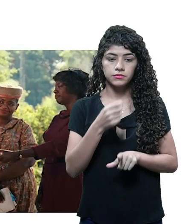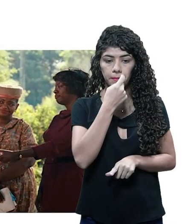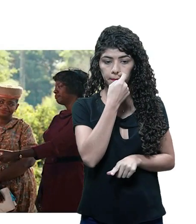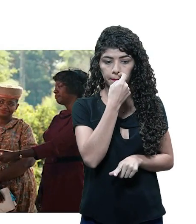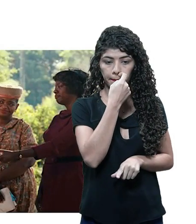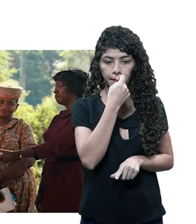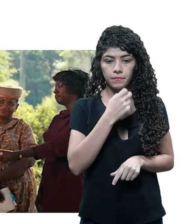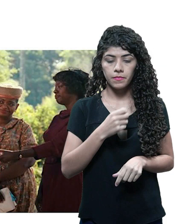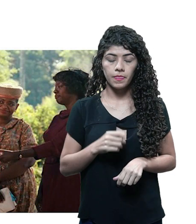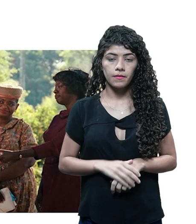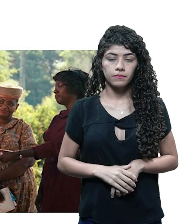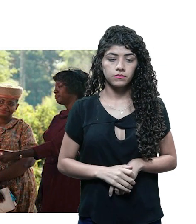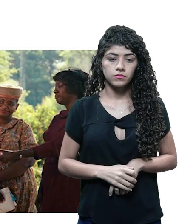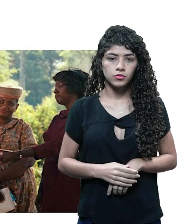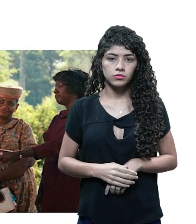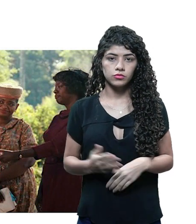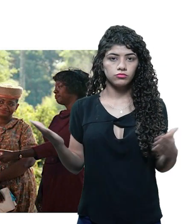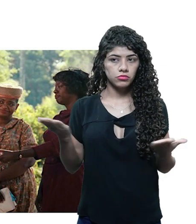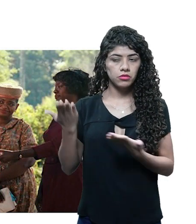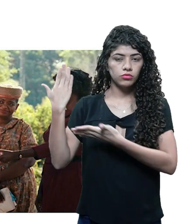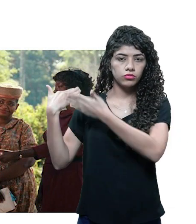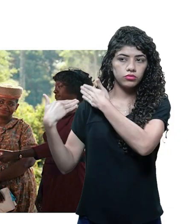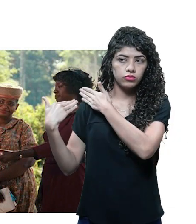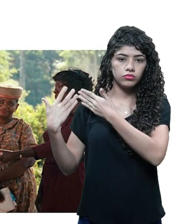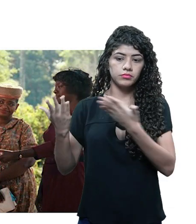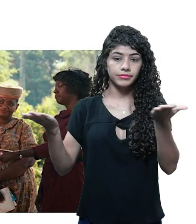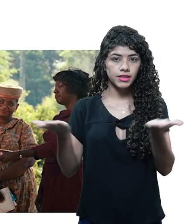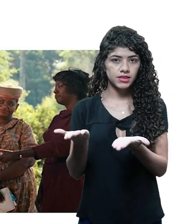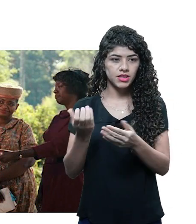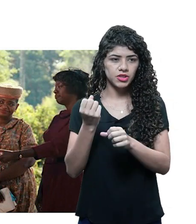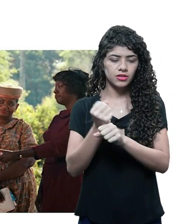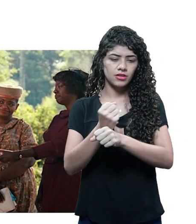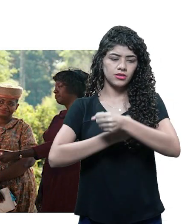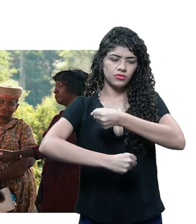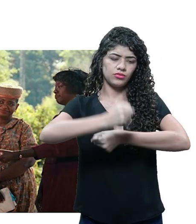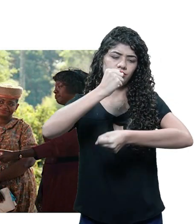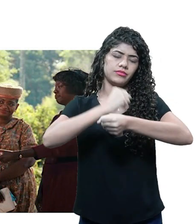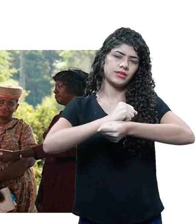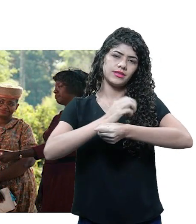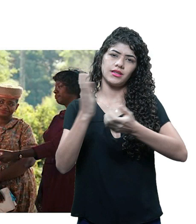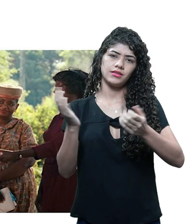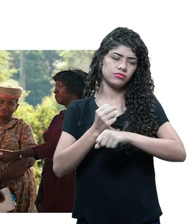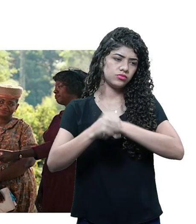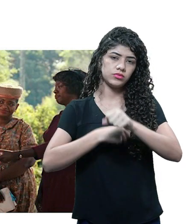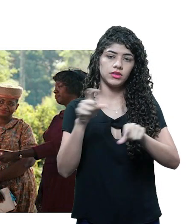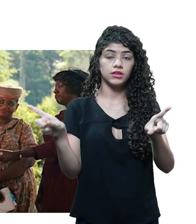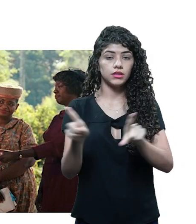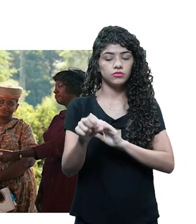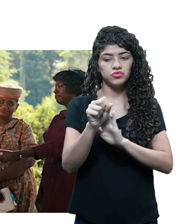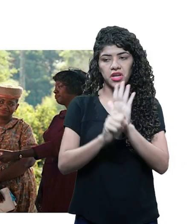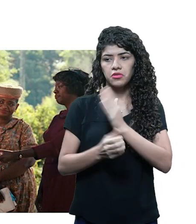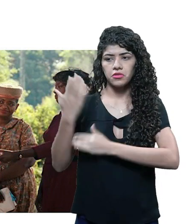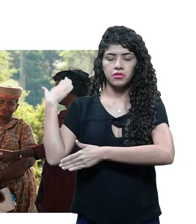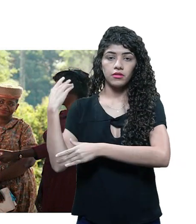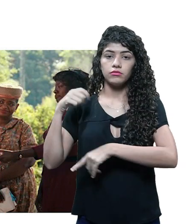certo? Se passa naquele tempo presente, não é um tempo, não é século retrasado, não é século passado. Então, você